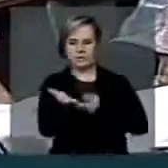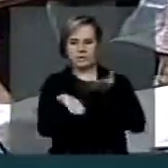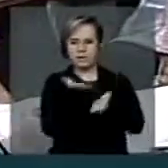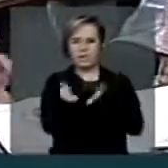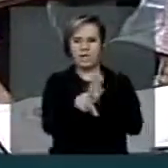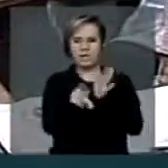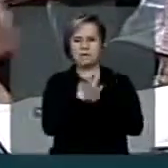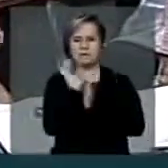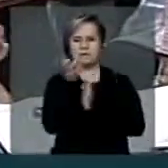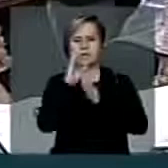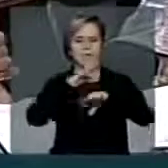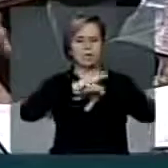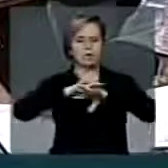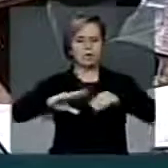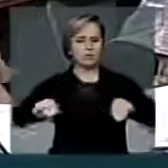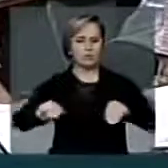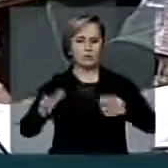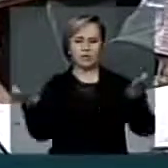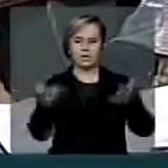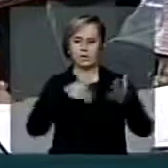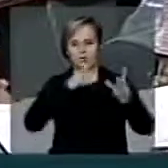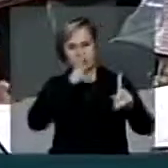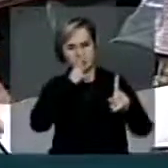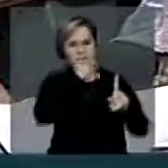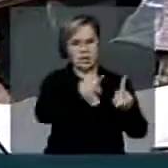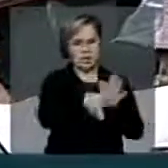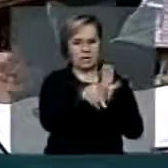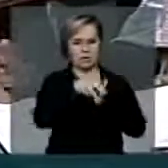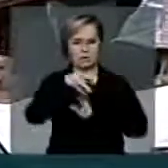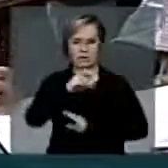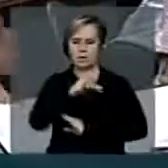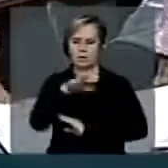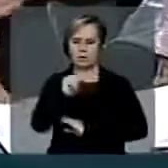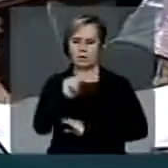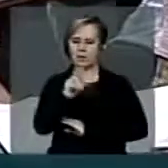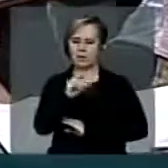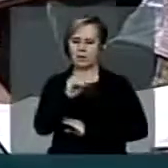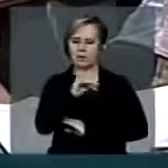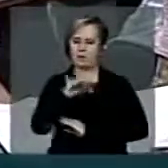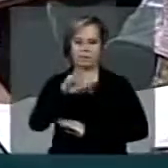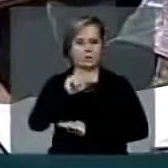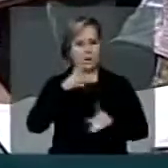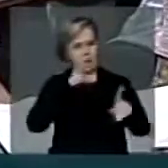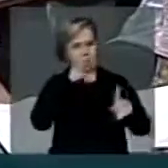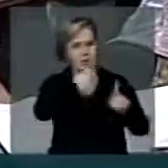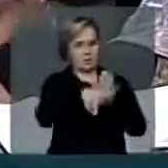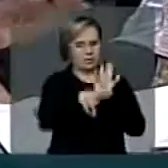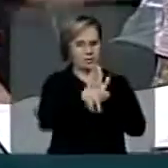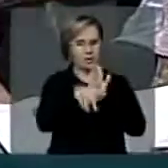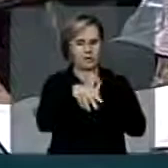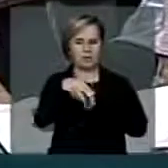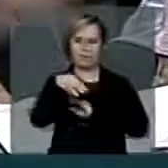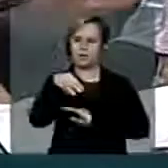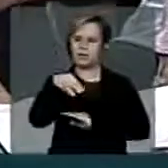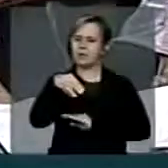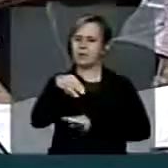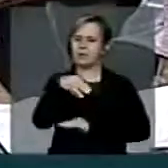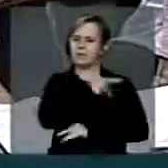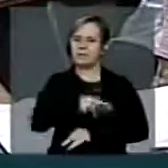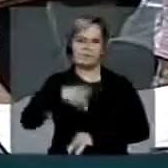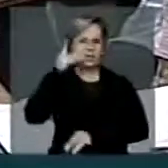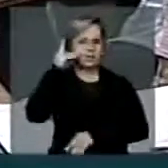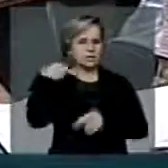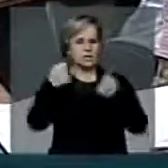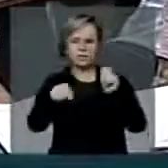Feliciano ainda vem ameaçar hoje a Maria do Rosário, o ministro da Saúde e a presidenta Dilma. Esse cidadão tem que ter vergonha na